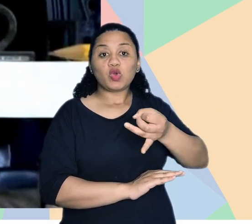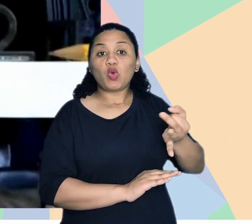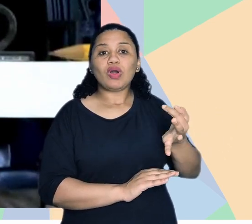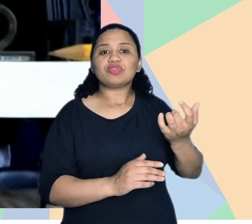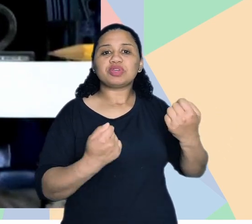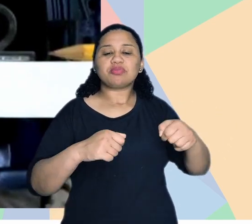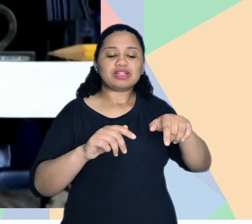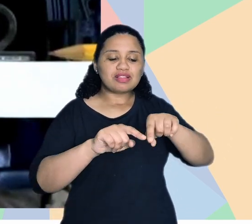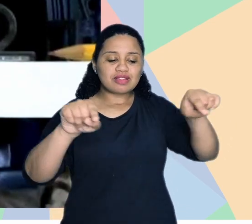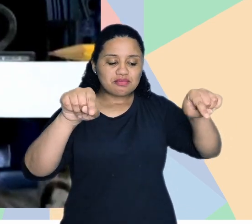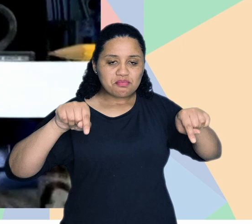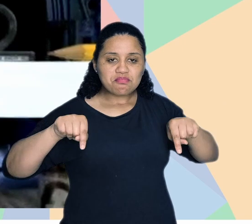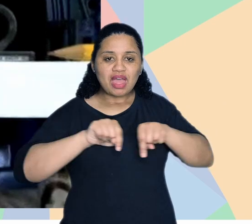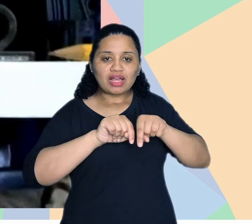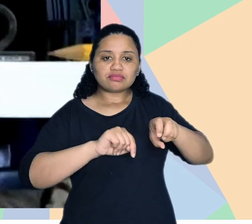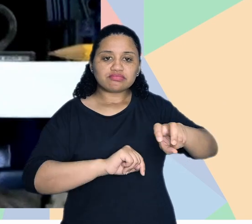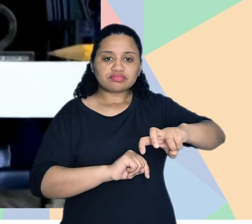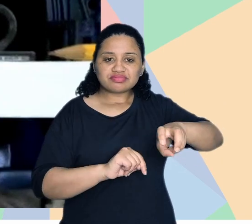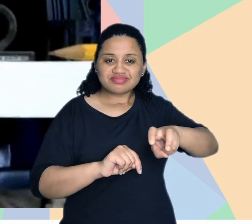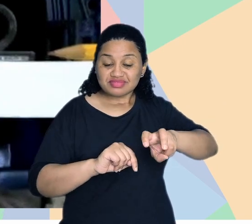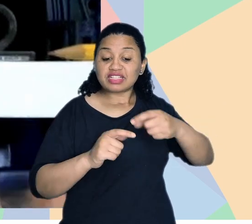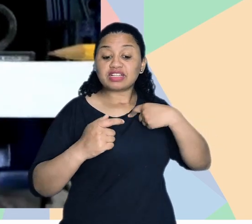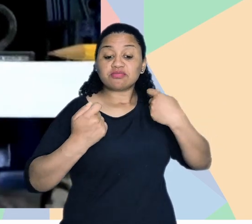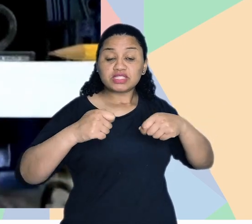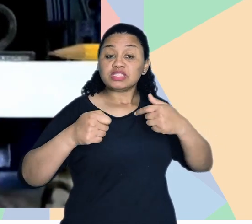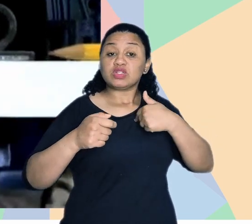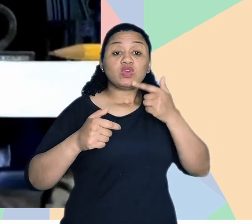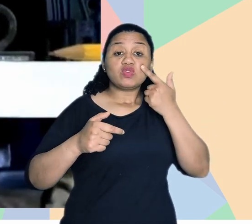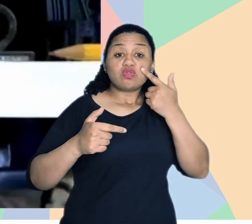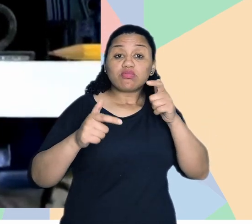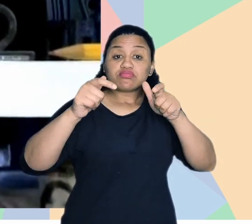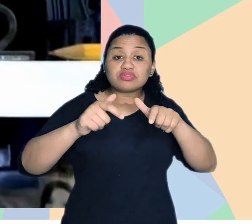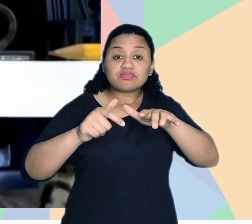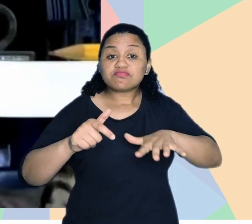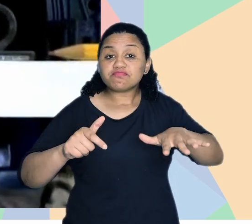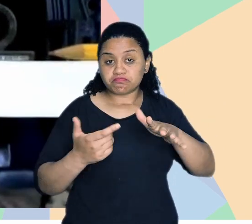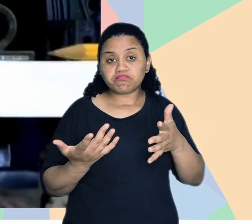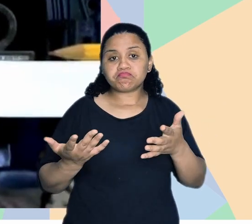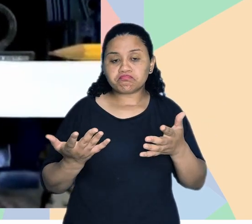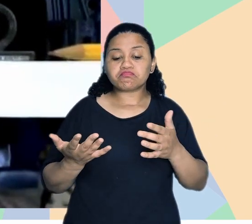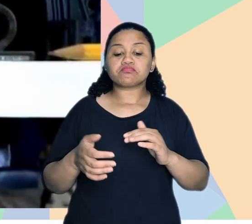quanto de espaço isso precisa, né? Então, eu preciso estar provendo isso no ambiente.